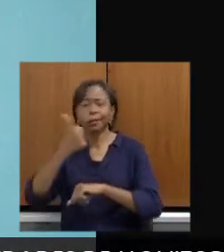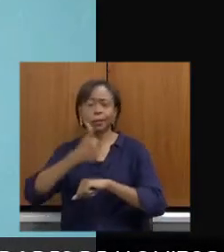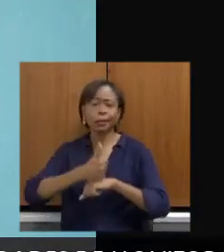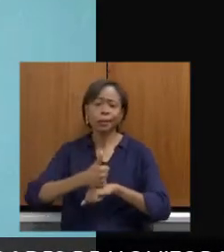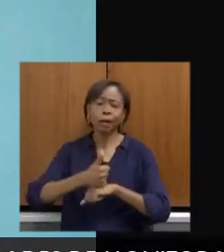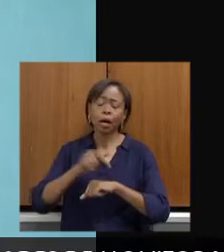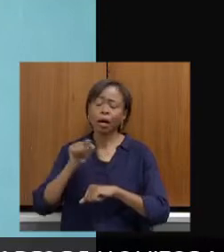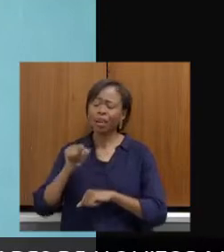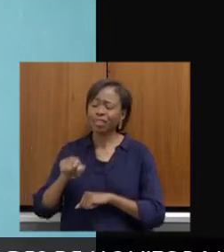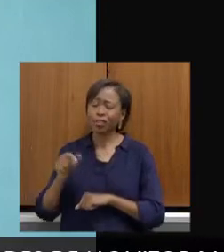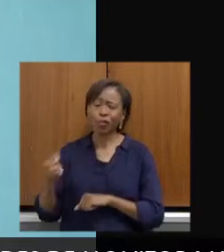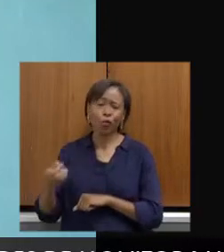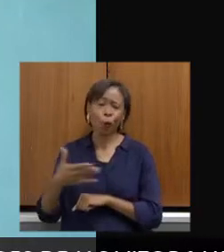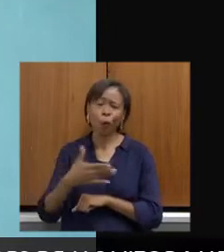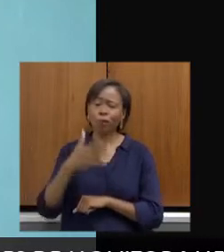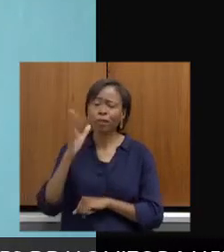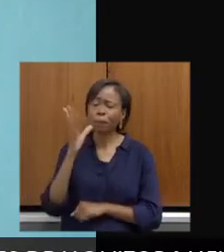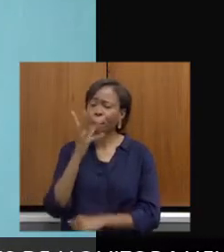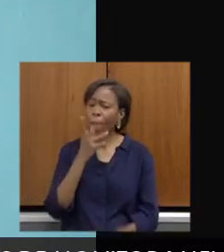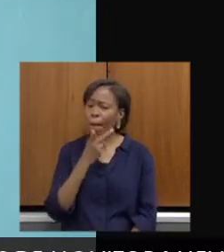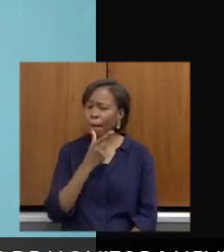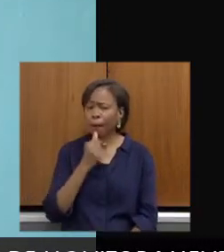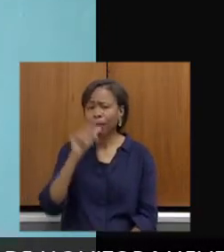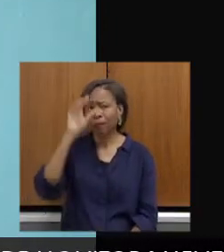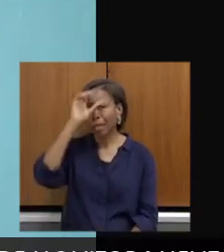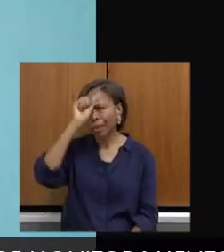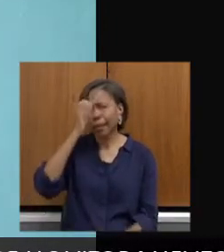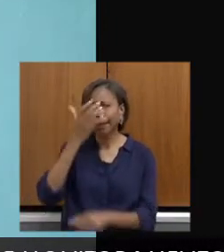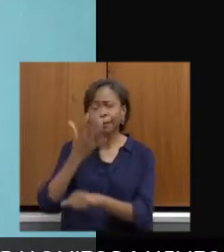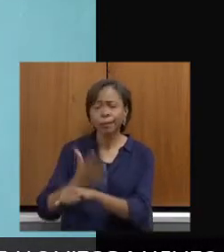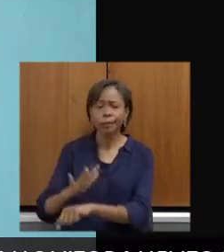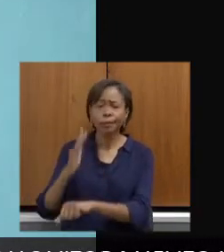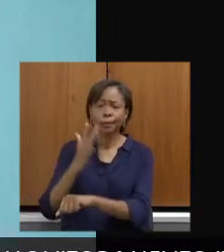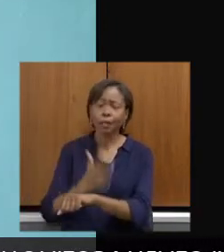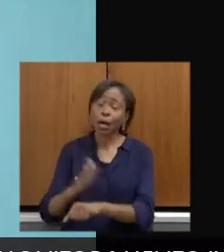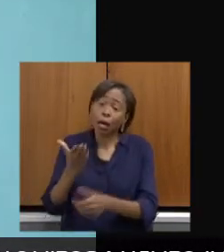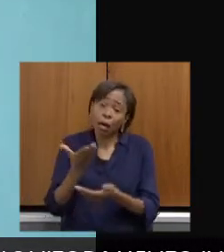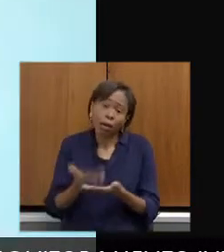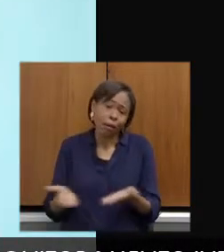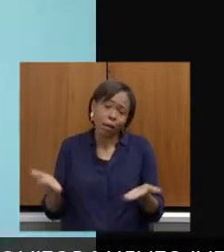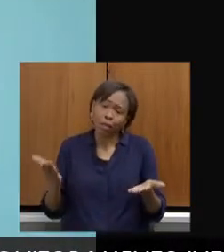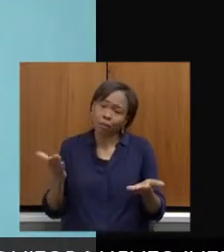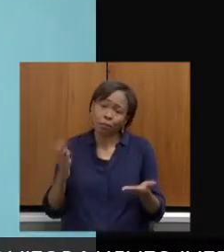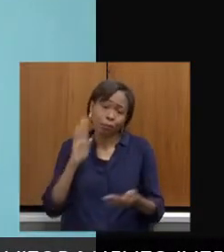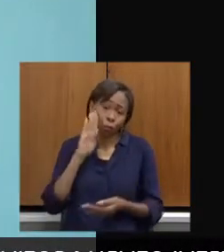e a gente acaba perdendo muito nos municípios, principalmente municípios menores como outros.